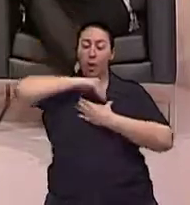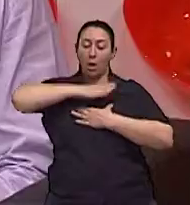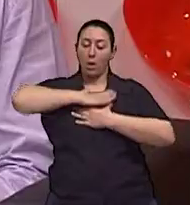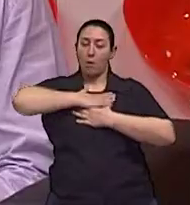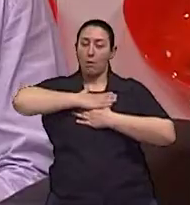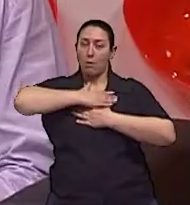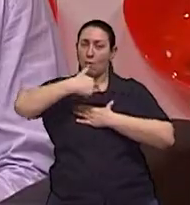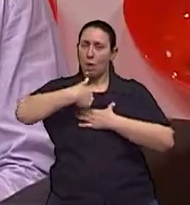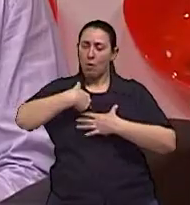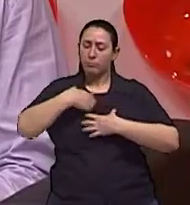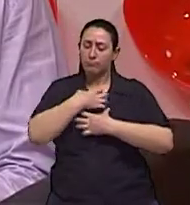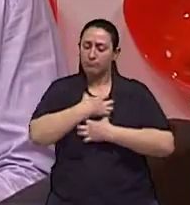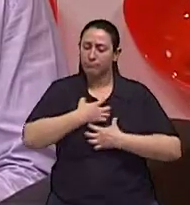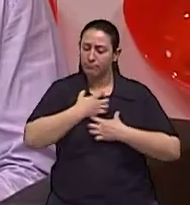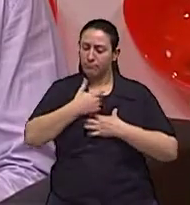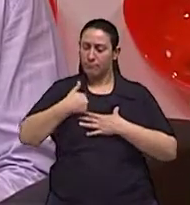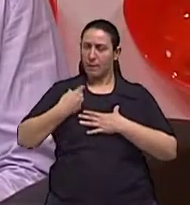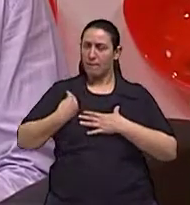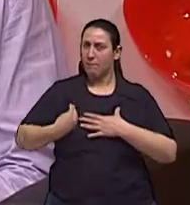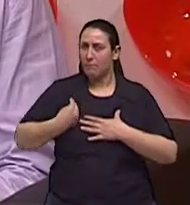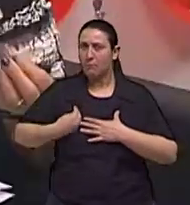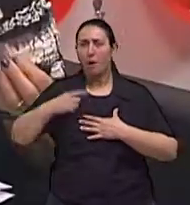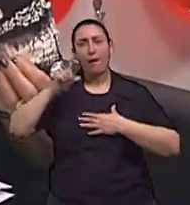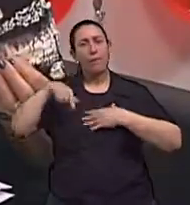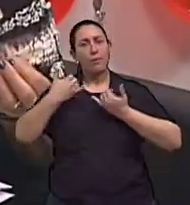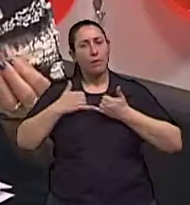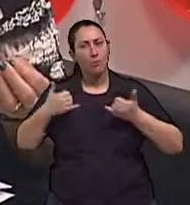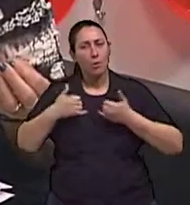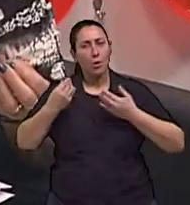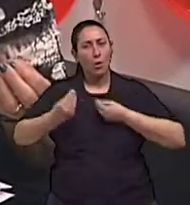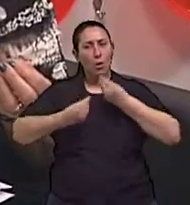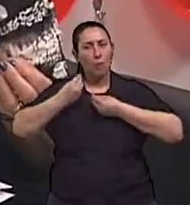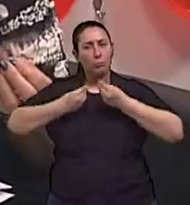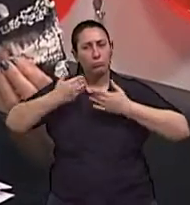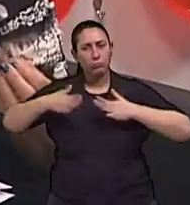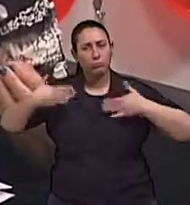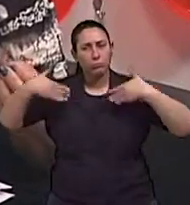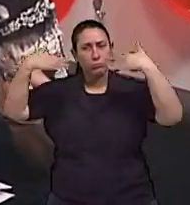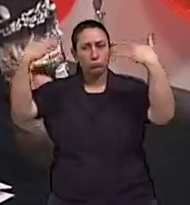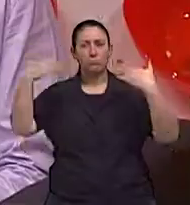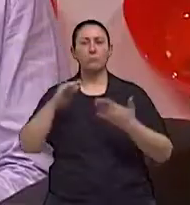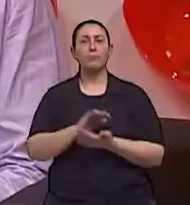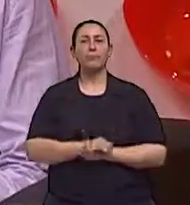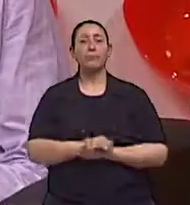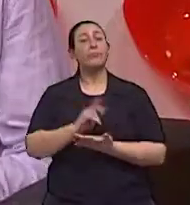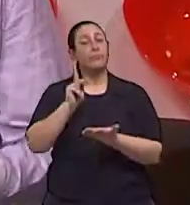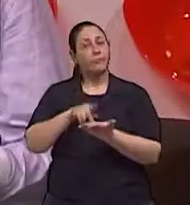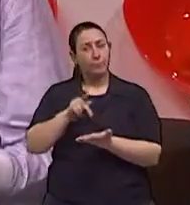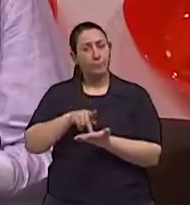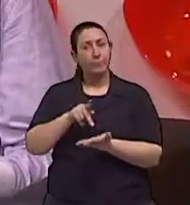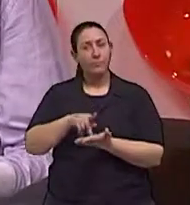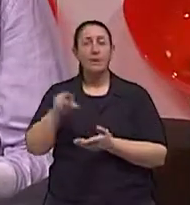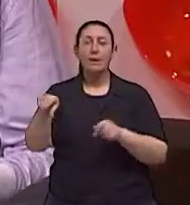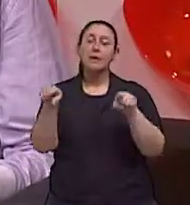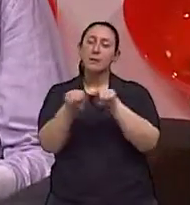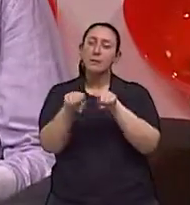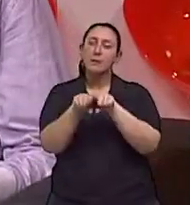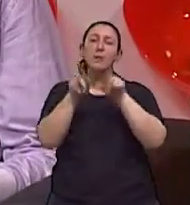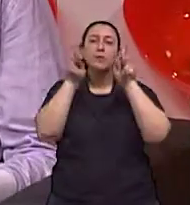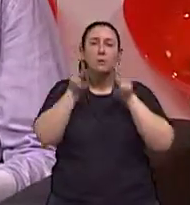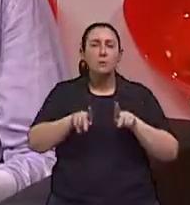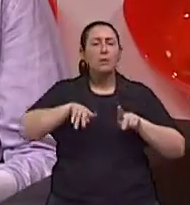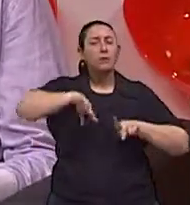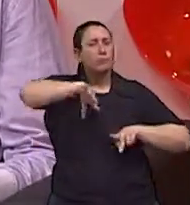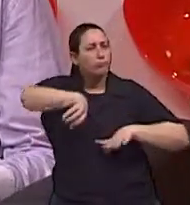essa conexão maior com essa energia que nós fazemos parte, né Ivan? Exatamente E que as pessoas estão buscando cada vez